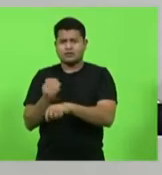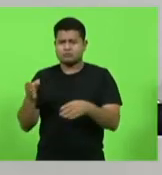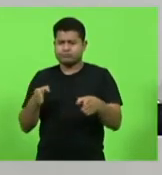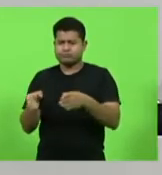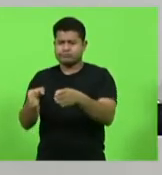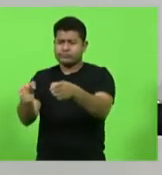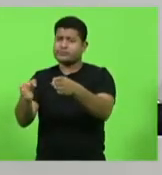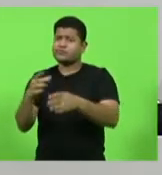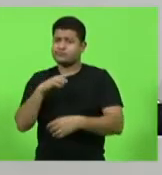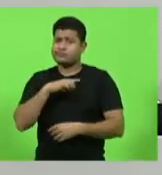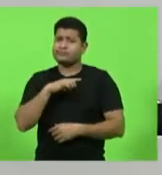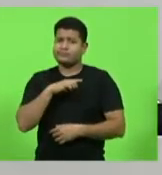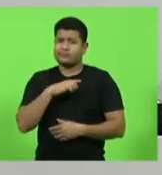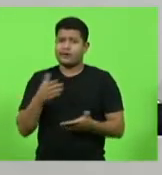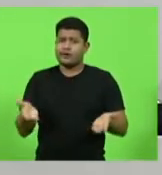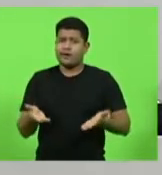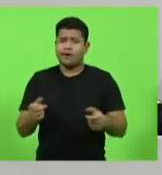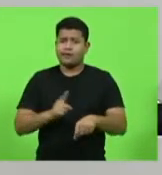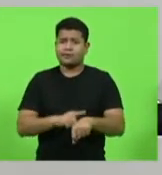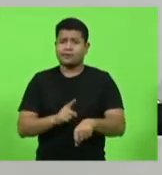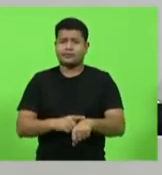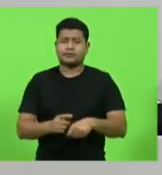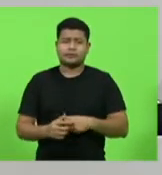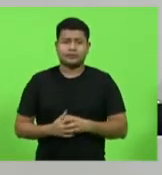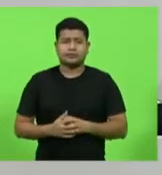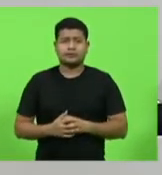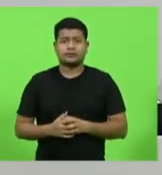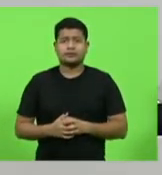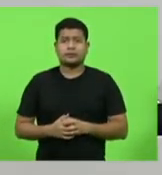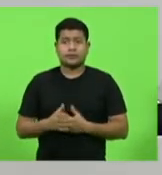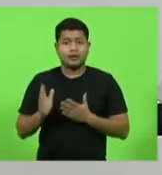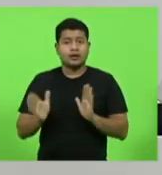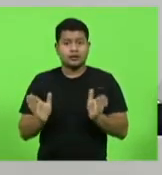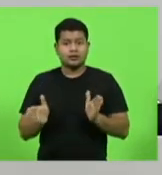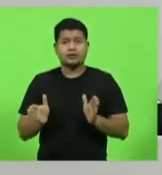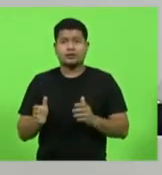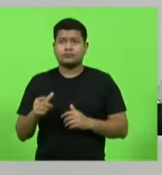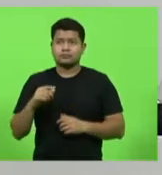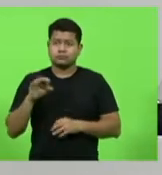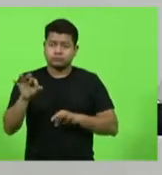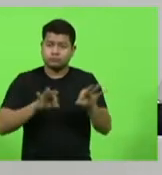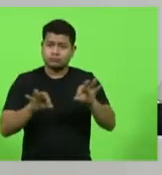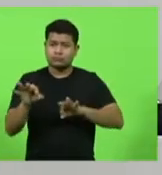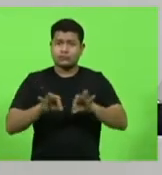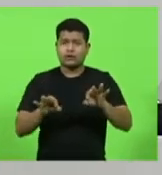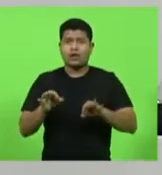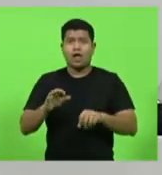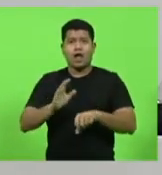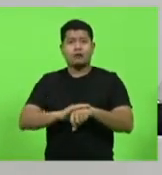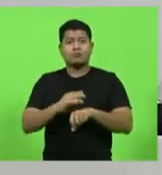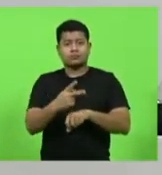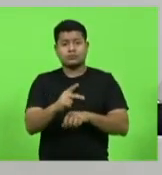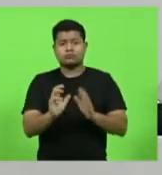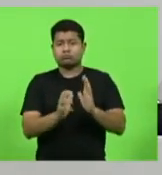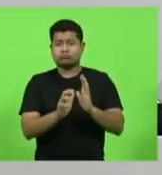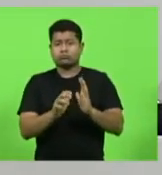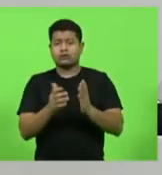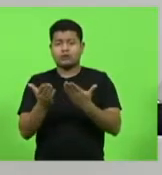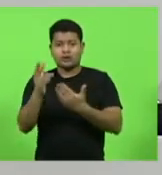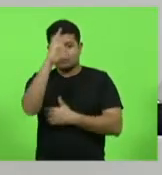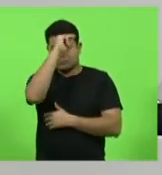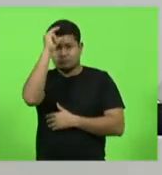segue nesse momento ali. A parte lá foi feita, deputado, só para falar do seu partido, o prefeito,